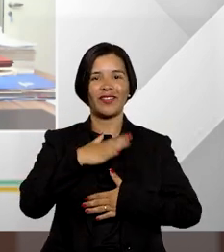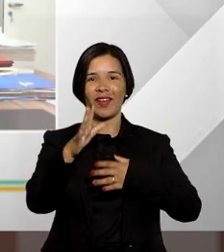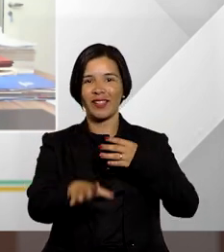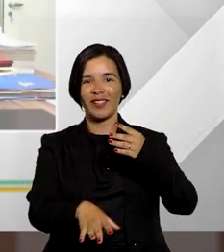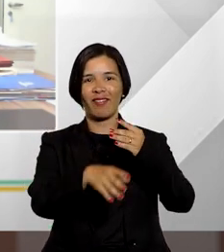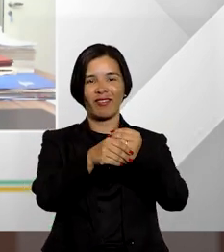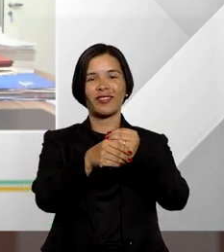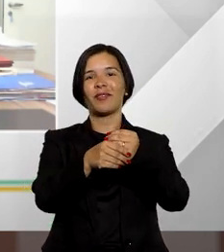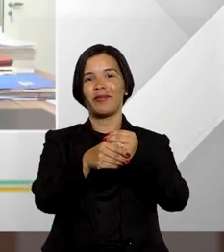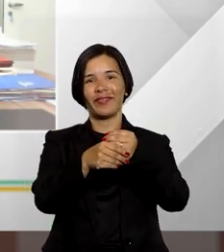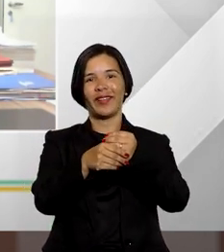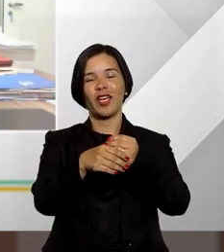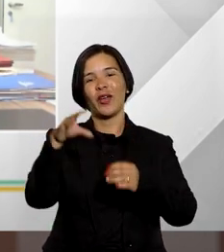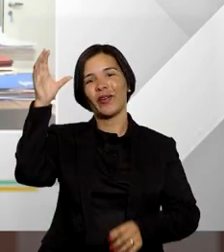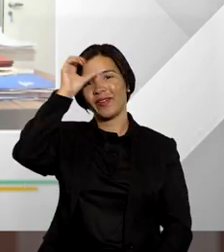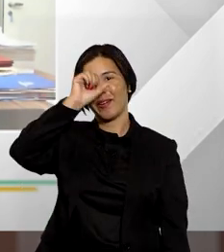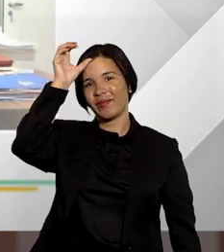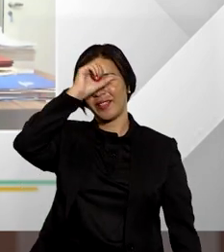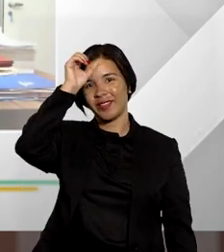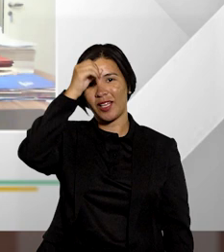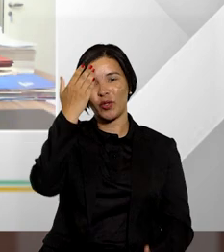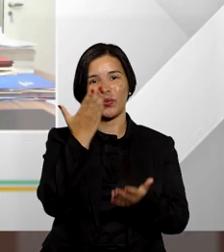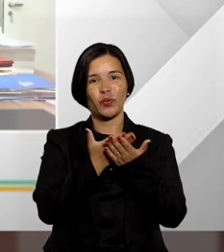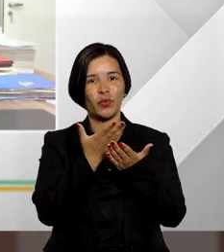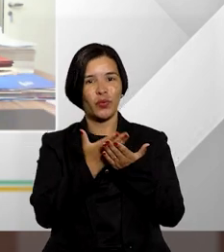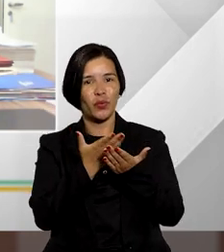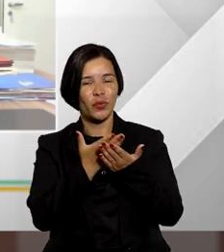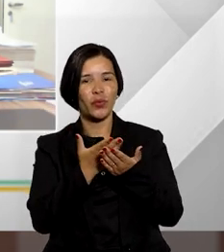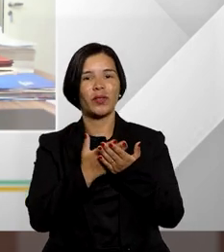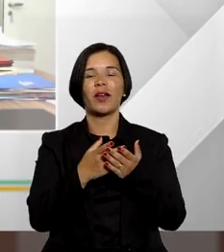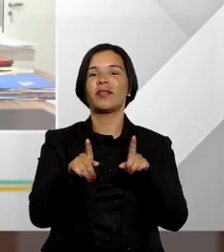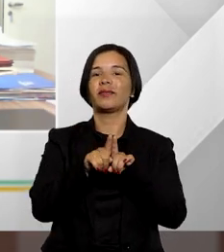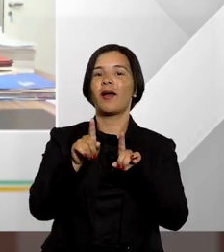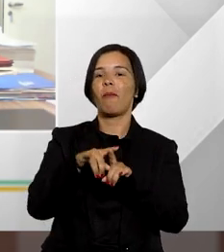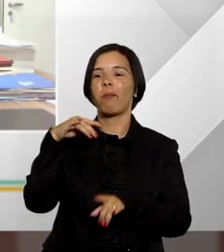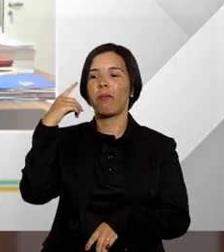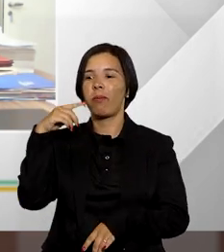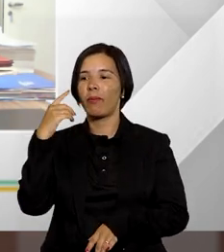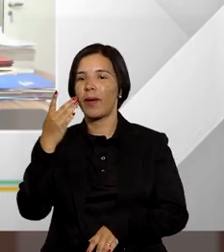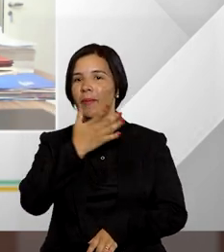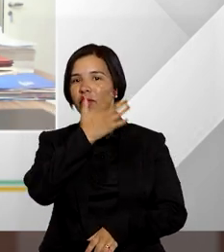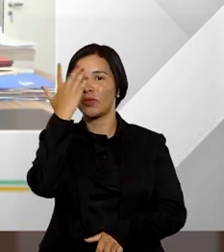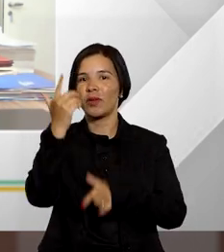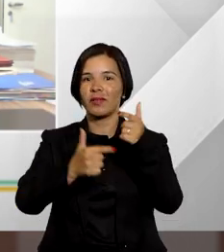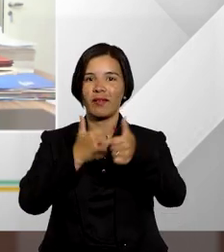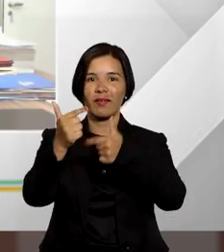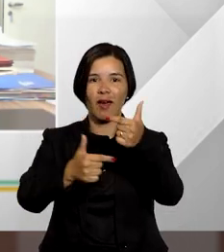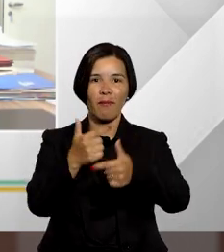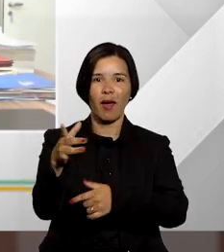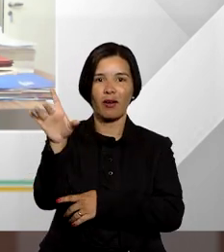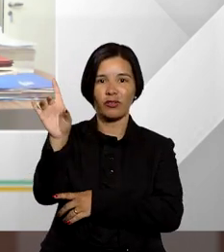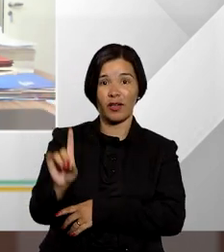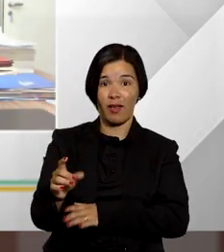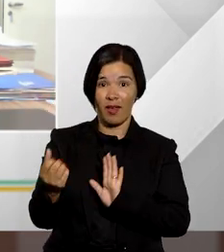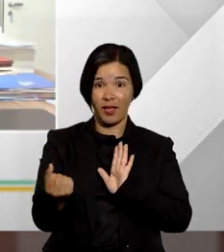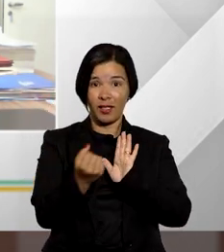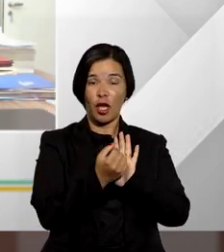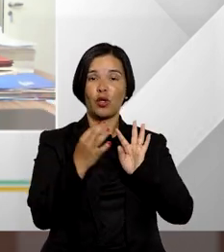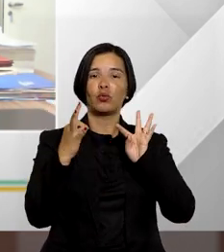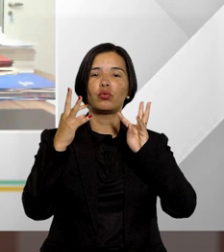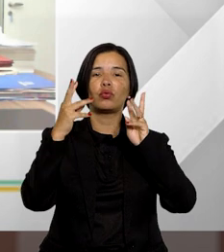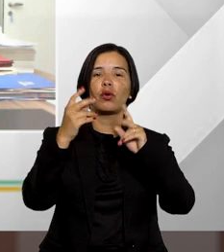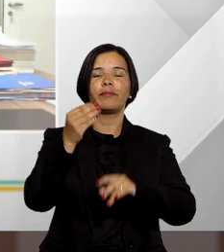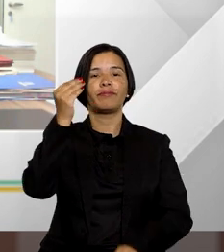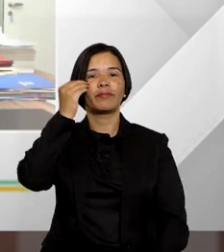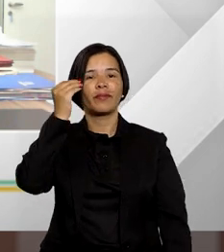poder contribuir com o aprendizado de estudantes e de operadores do direito quero registrar sempre em todos os